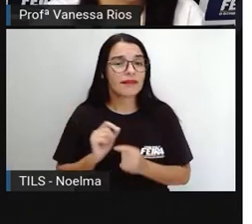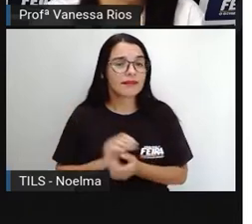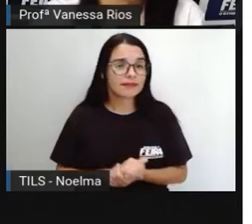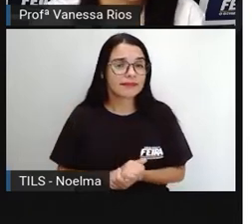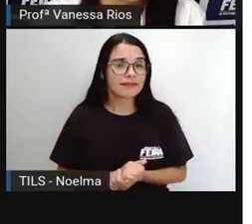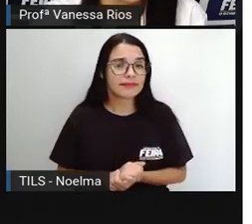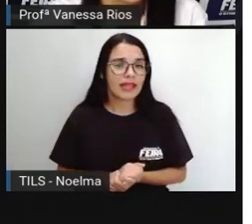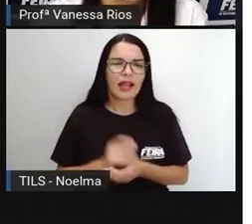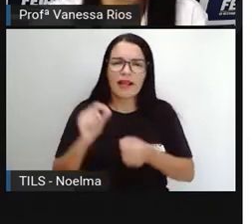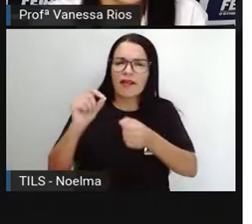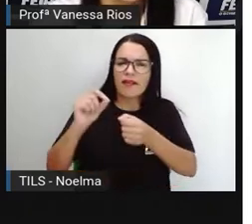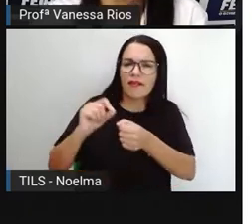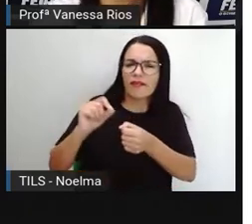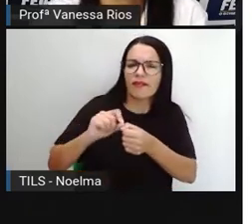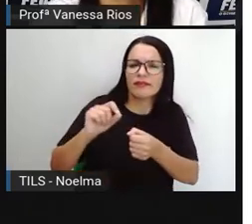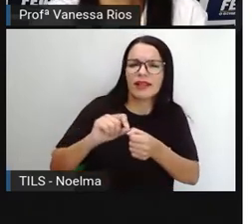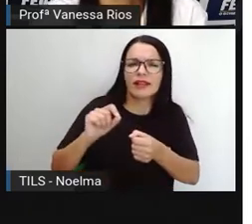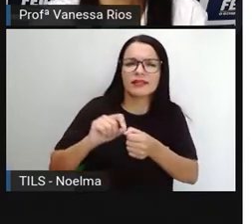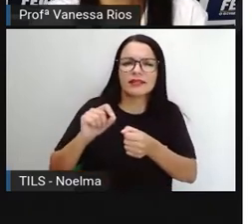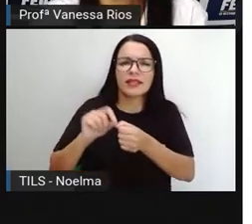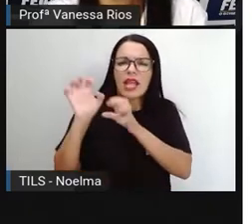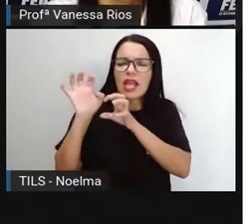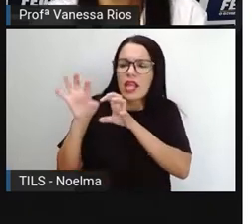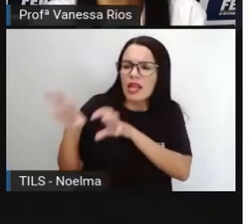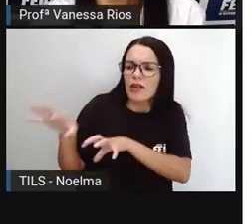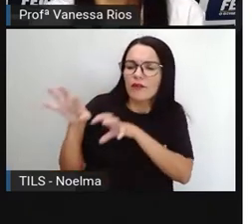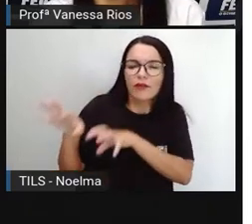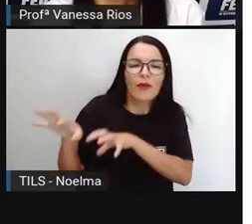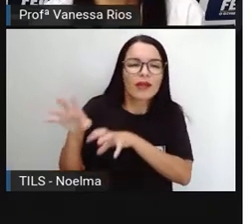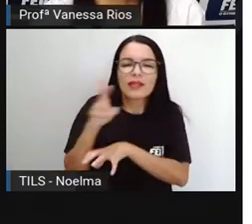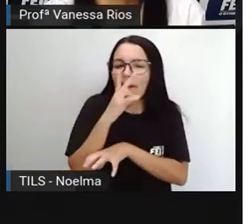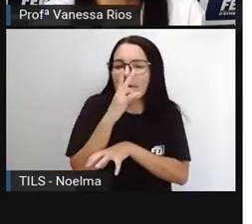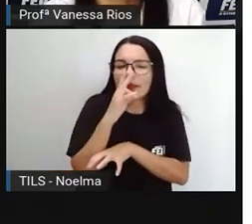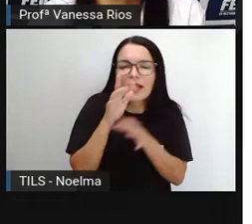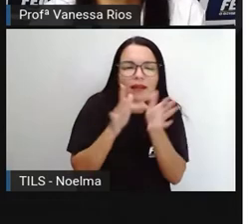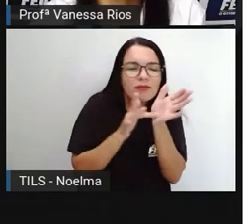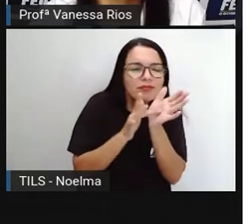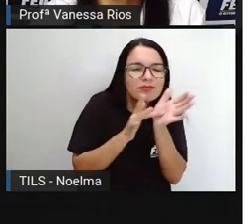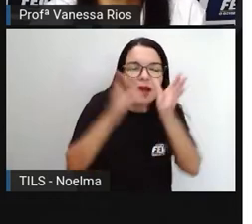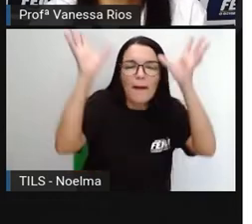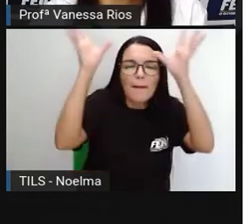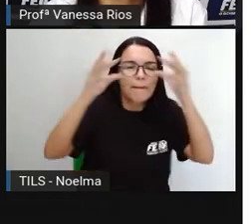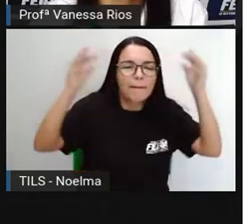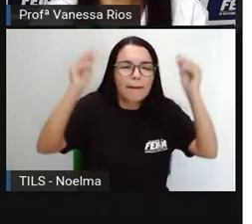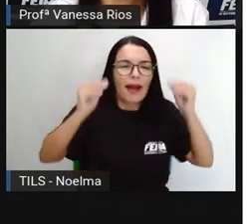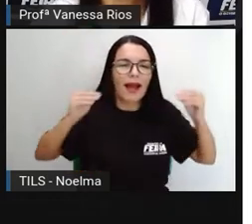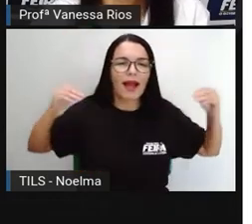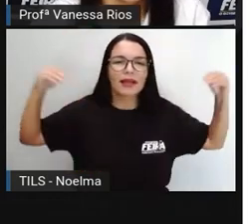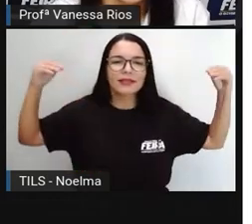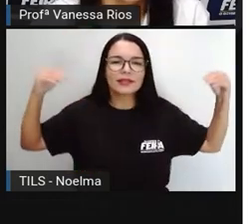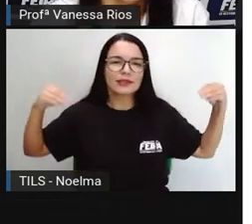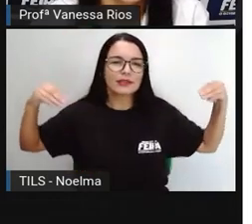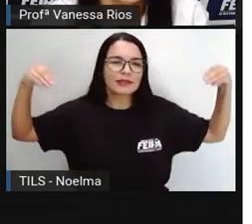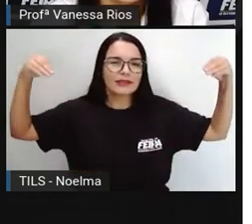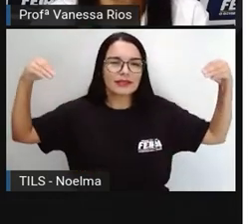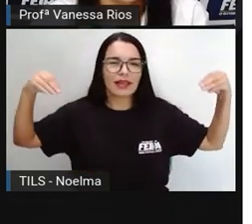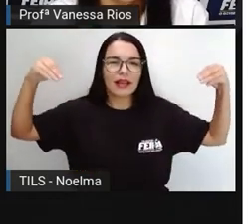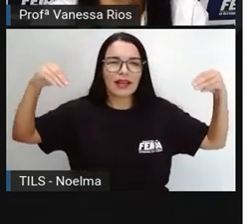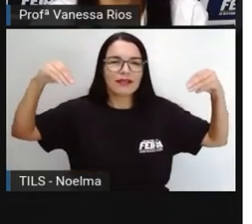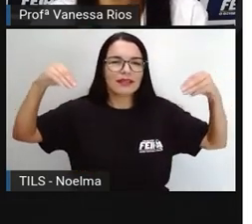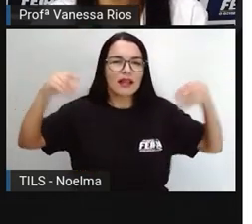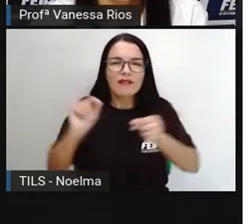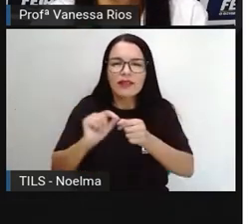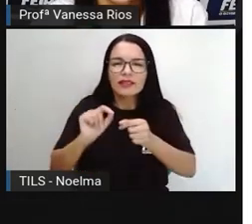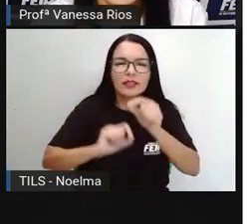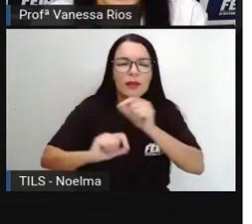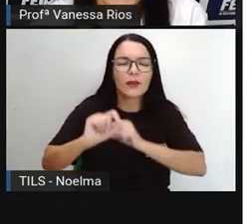encantar? Encantar é exercer suposta influência mágica. Olhem só. Enfeitiçar. Encantar